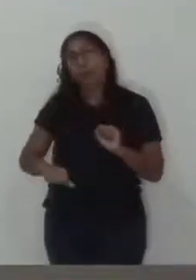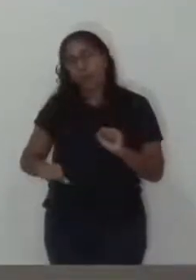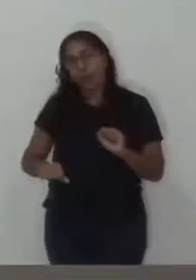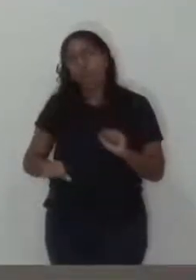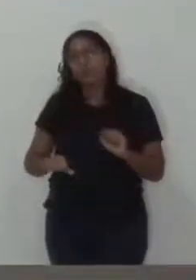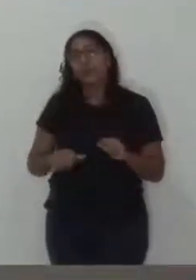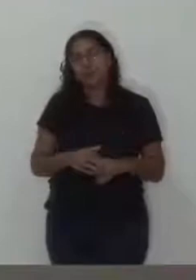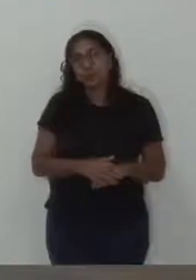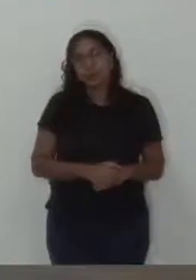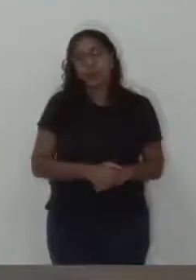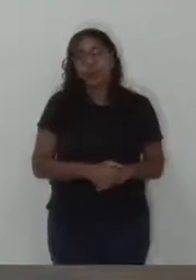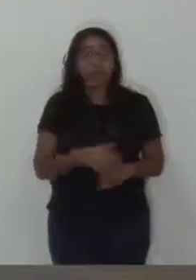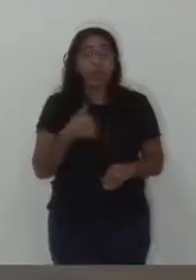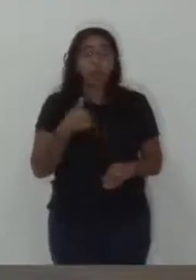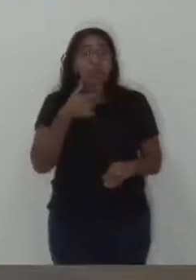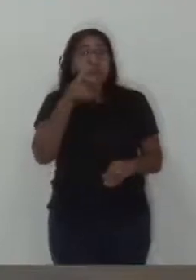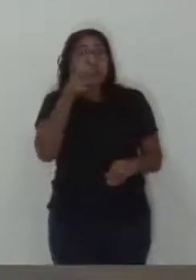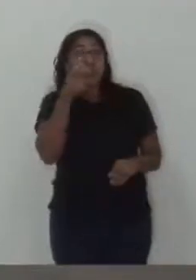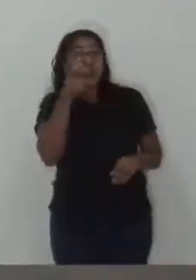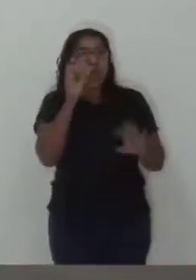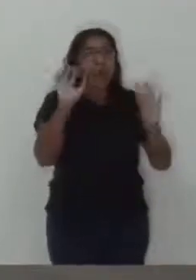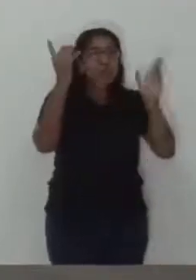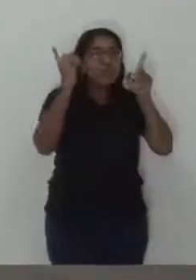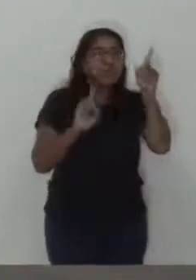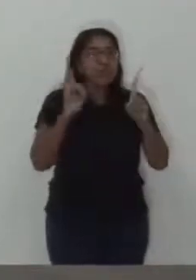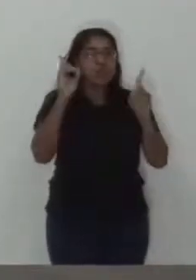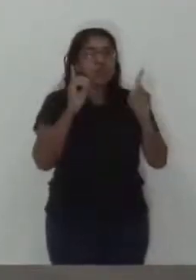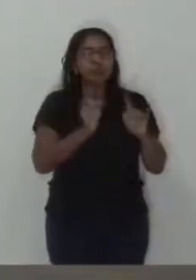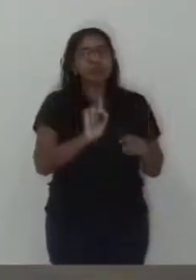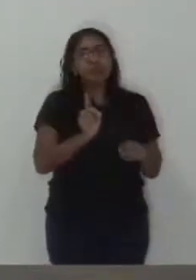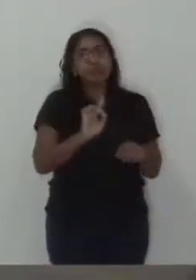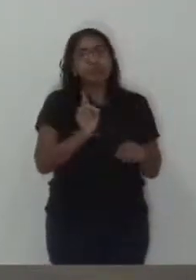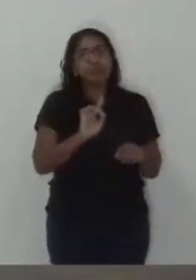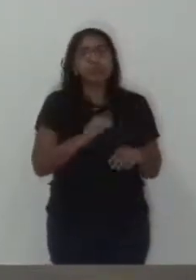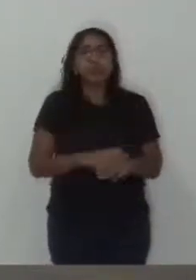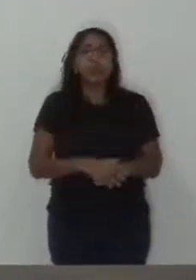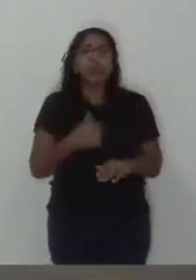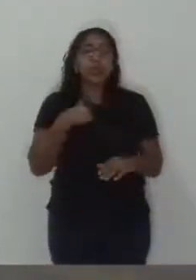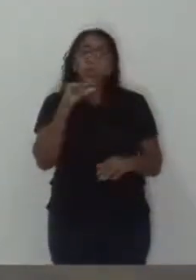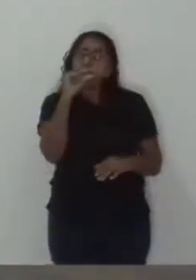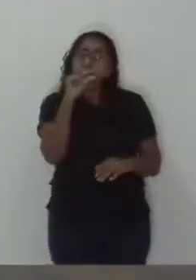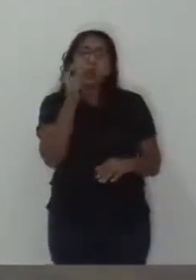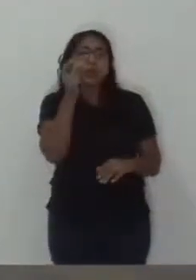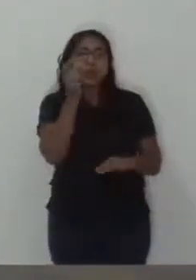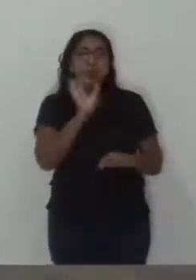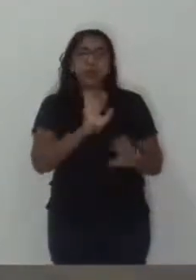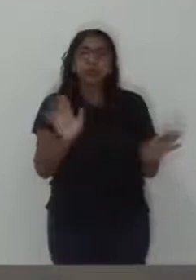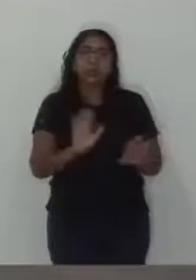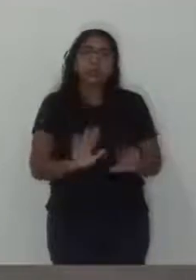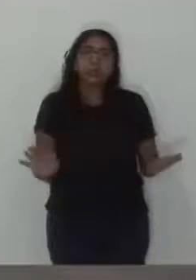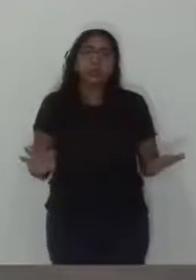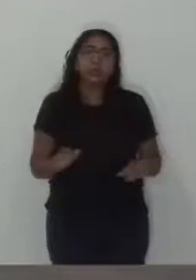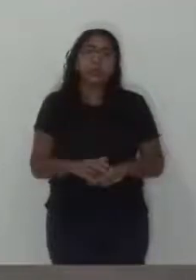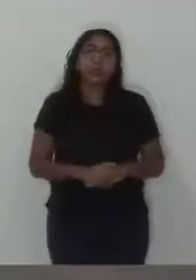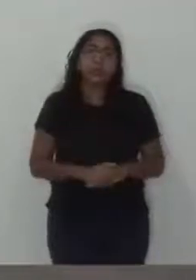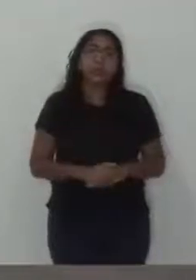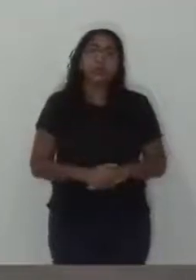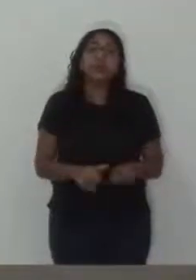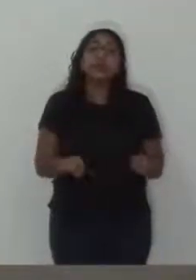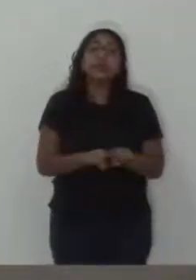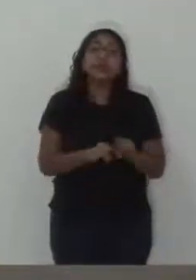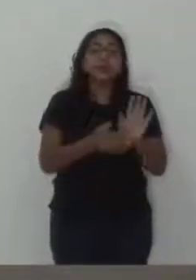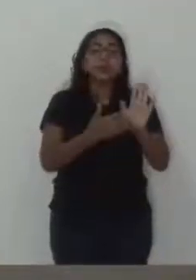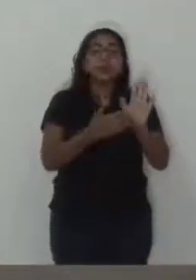aqui, estava bonito de ver. Muitos amigos meus, muitas famílias, minha filha, meu neto, fiquei um pouco com eles aí durante o dia. Eu quero falar também da moção de número